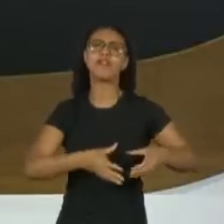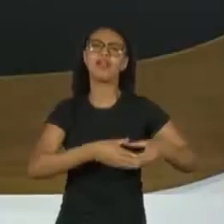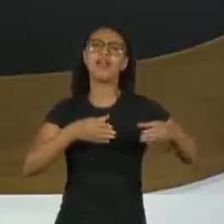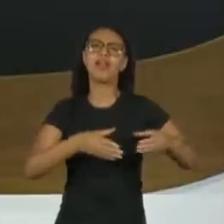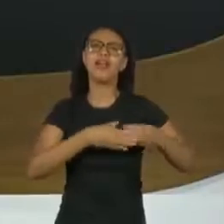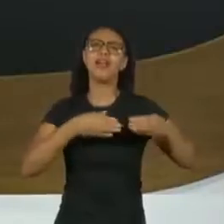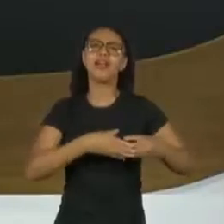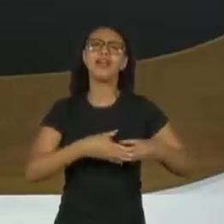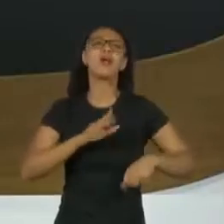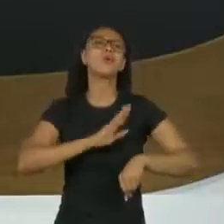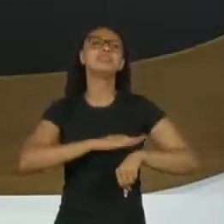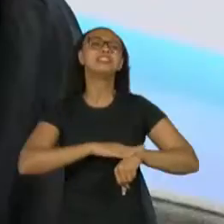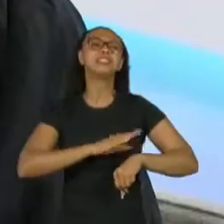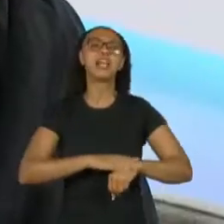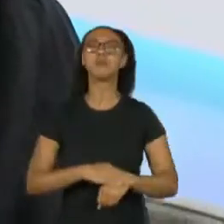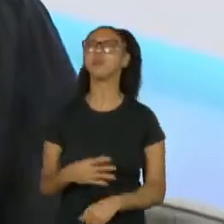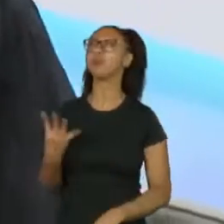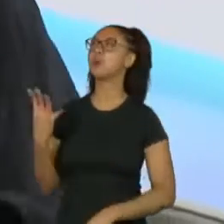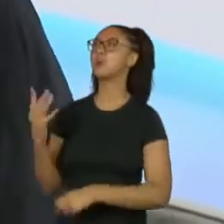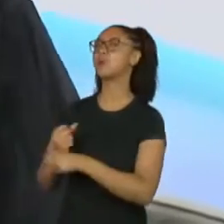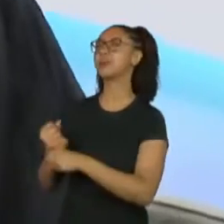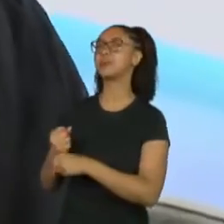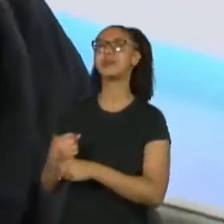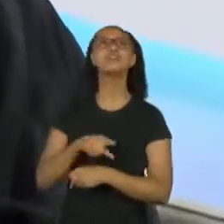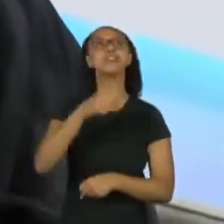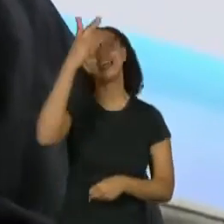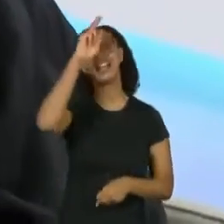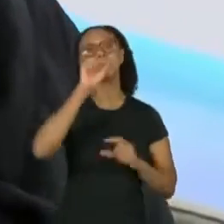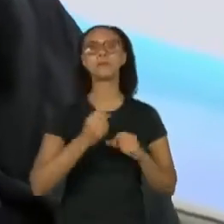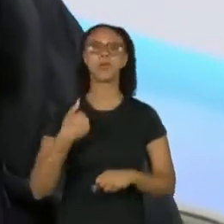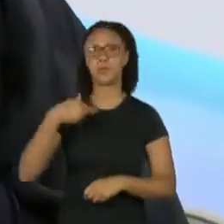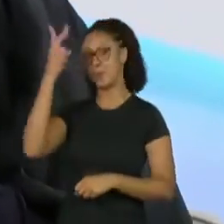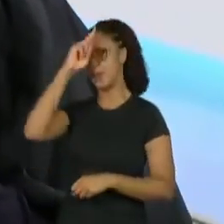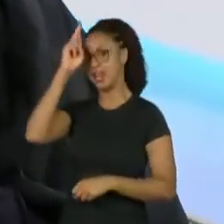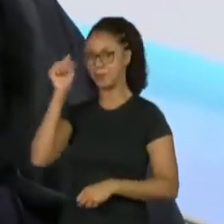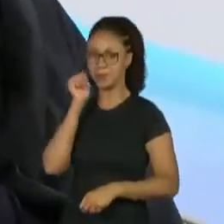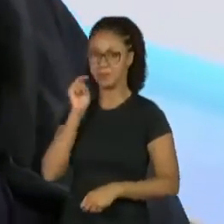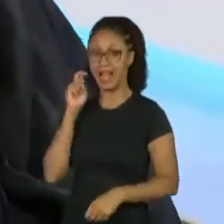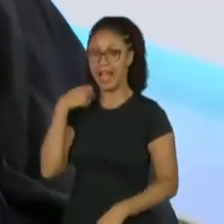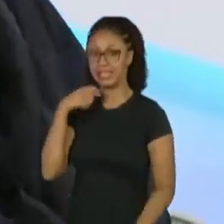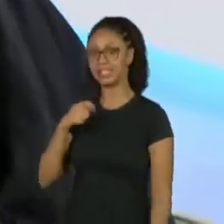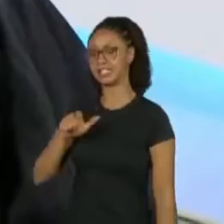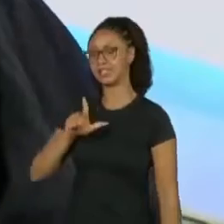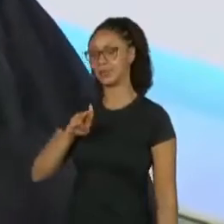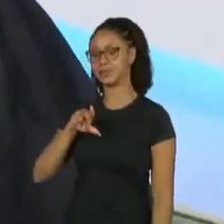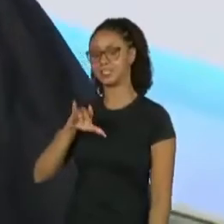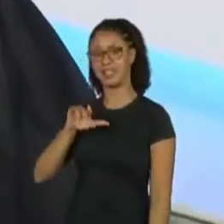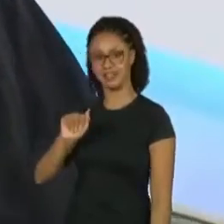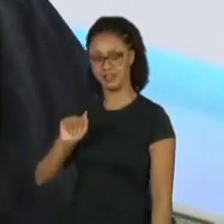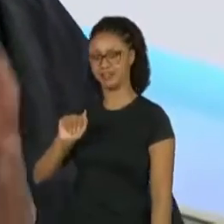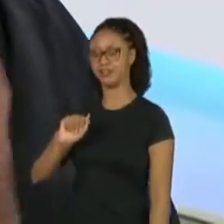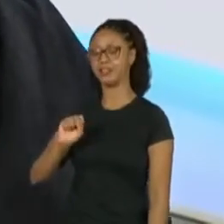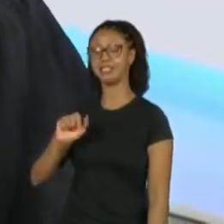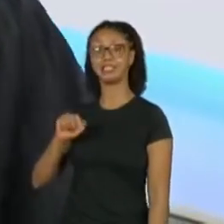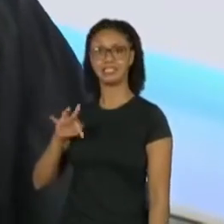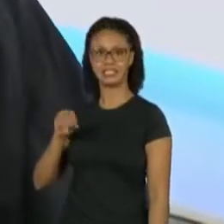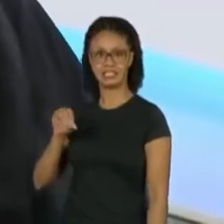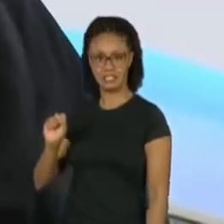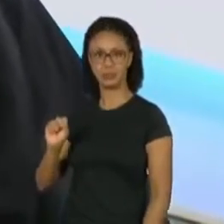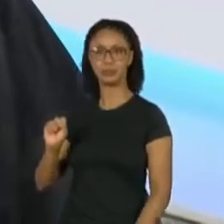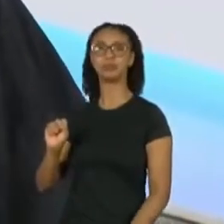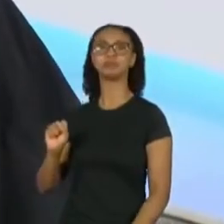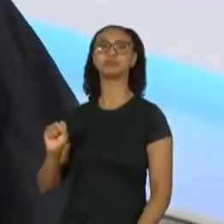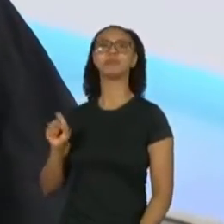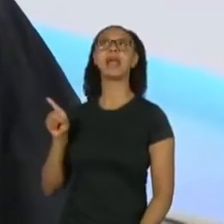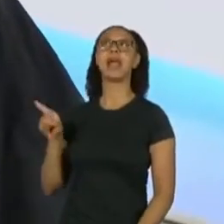lembranças isso te traz? Ah, eu me lembro que a Lucélia Santos, uma Lucélia Santos, um dia chegou,